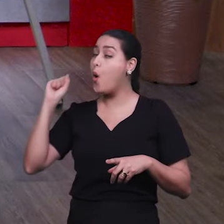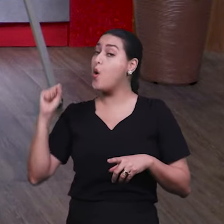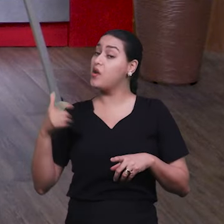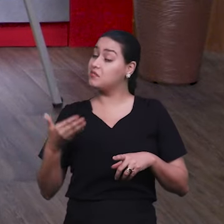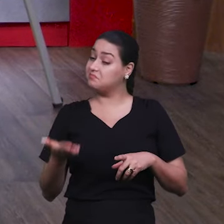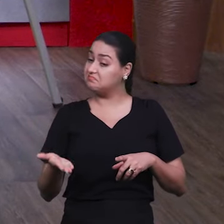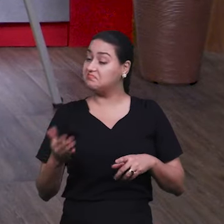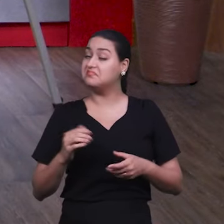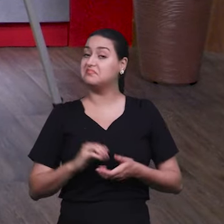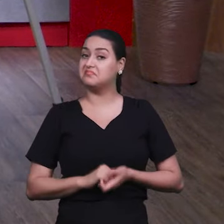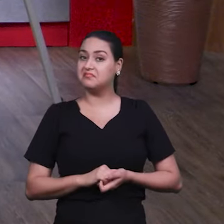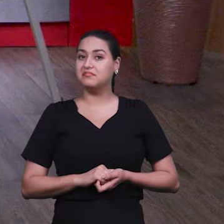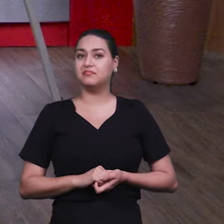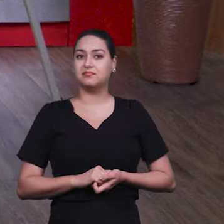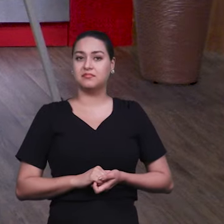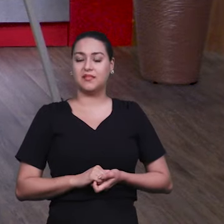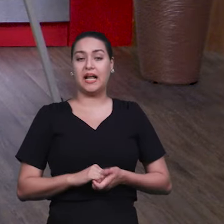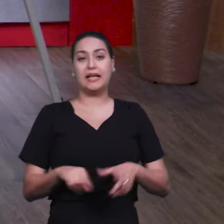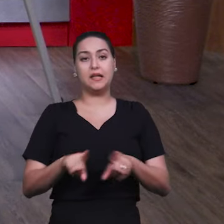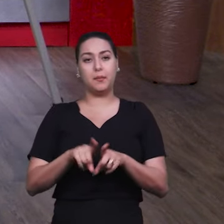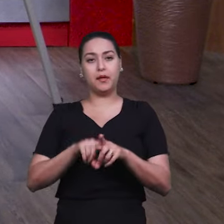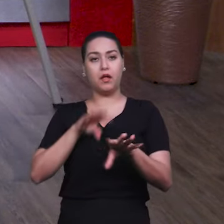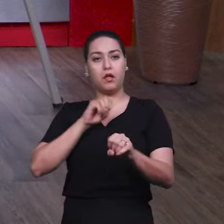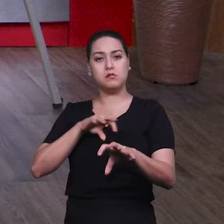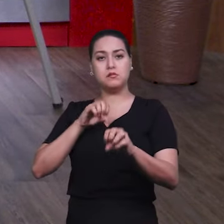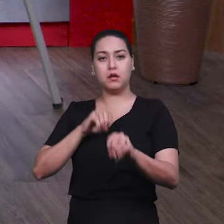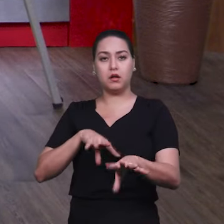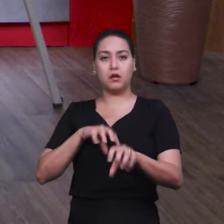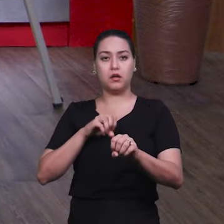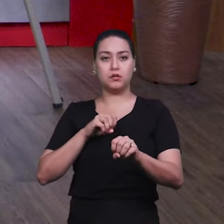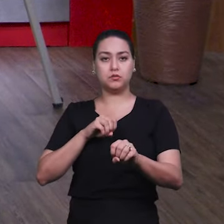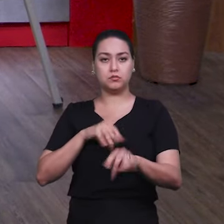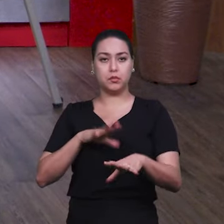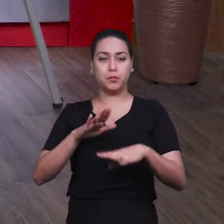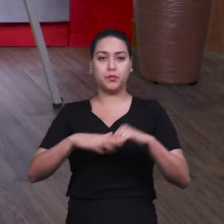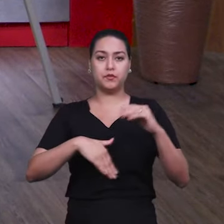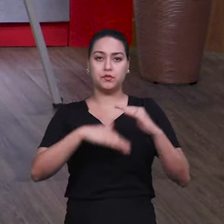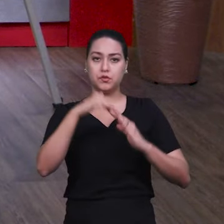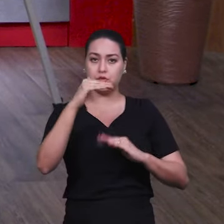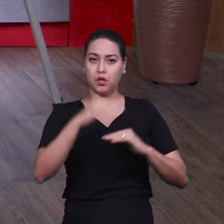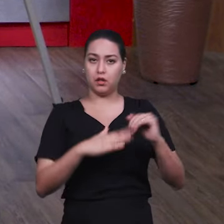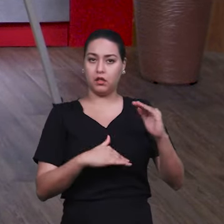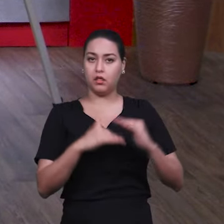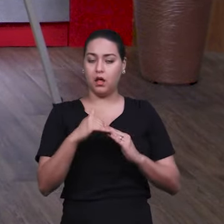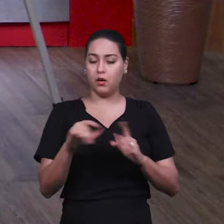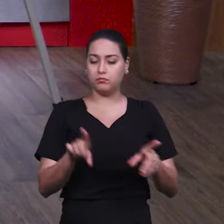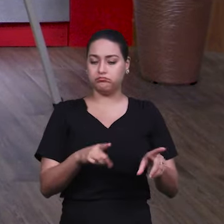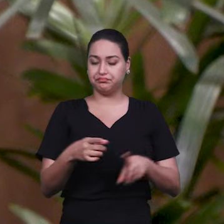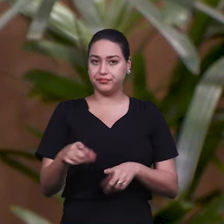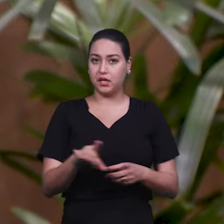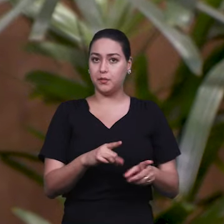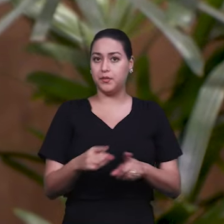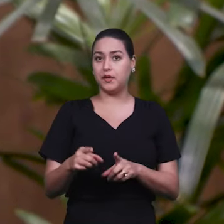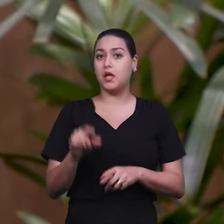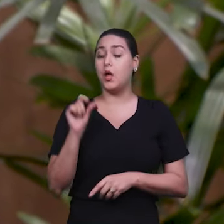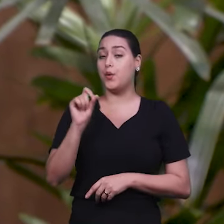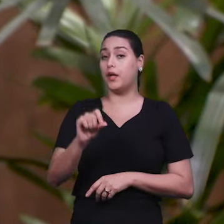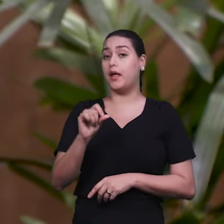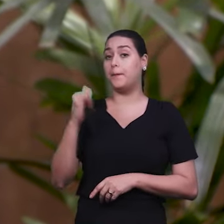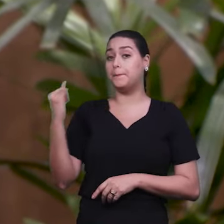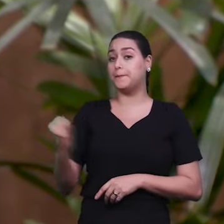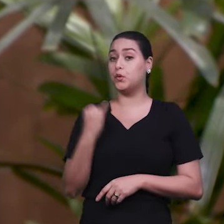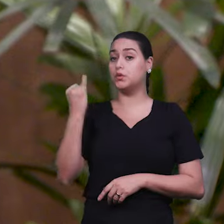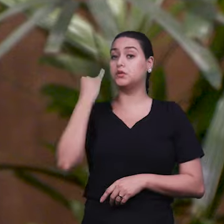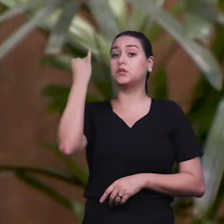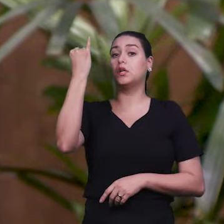respeito da educação profissional, é muito importante a participação dos pais, porque vai identificar